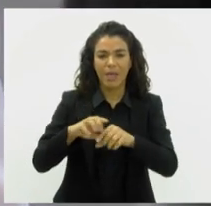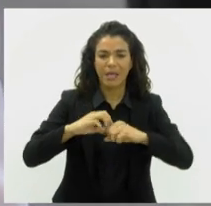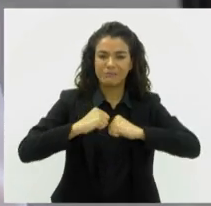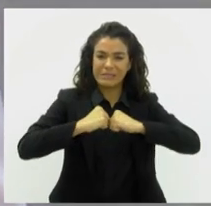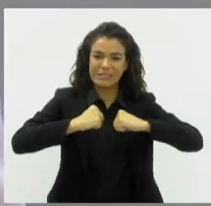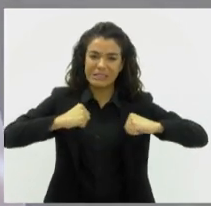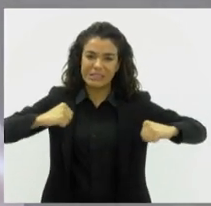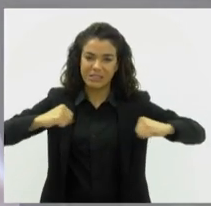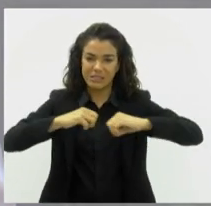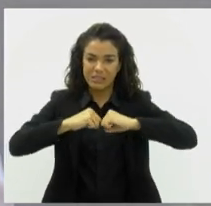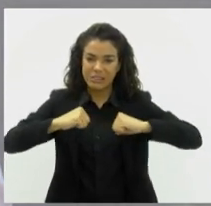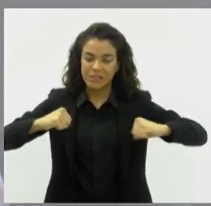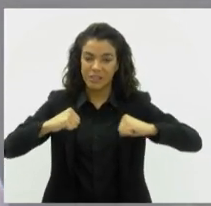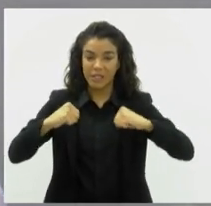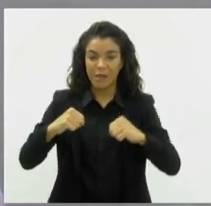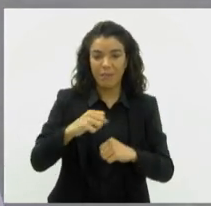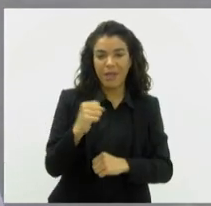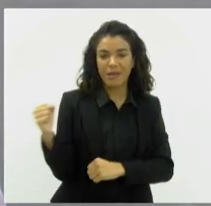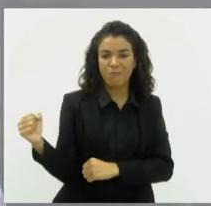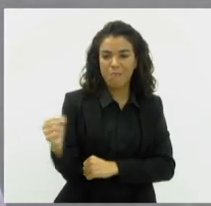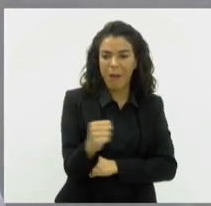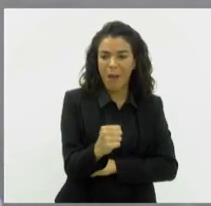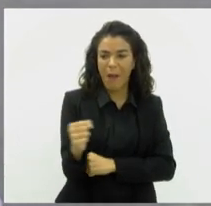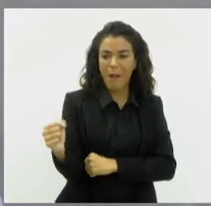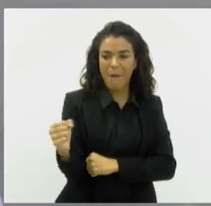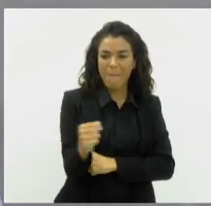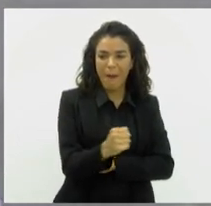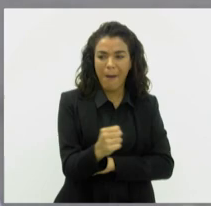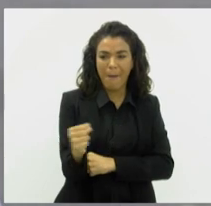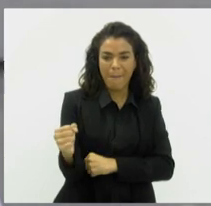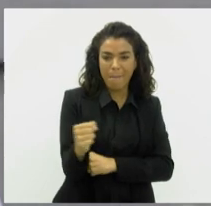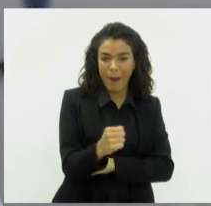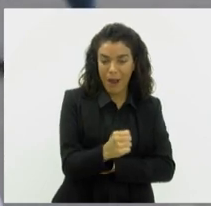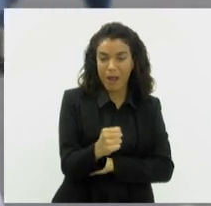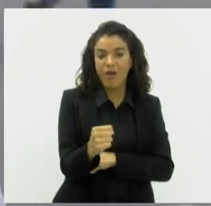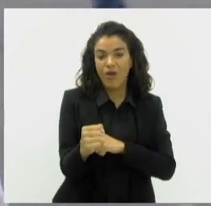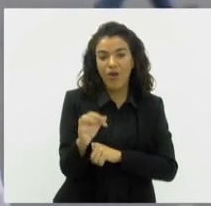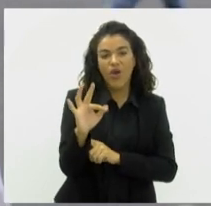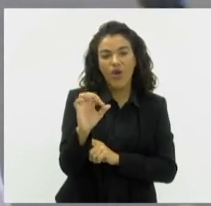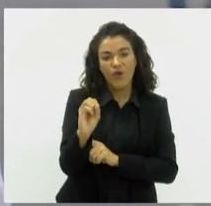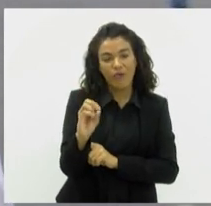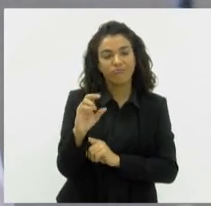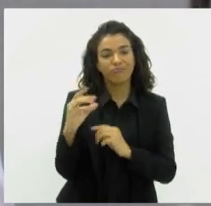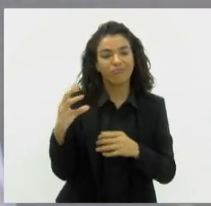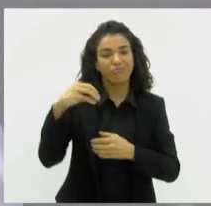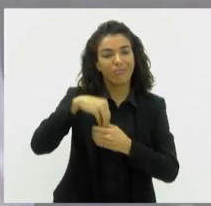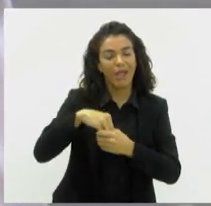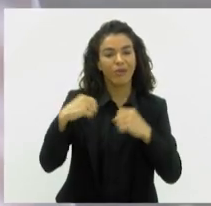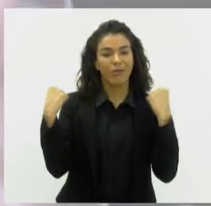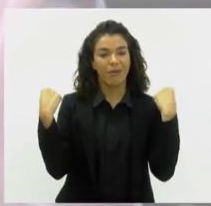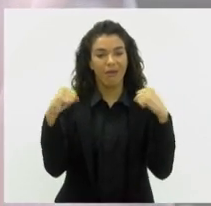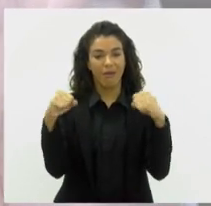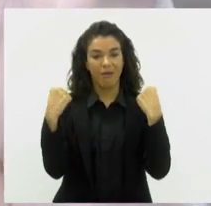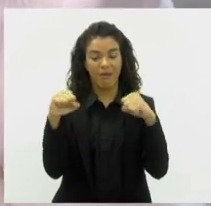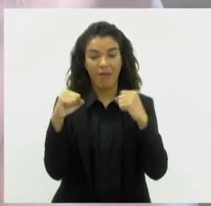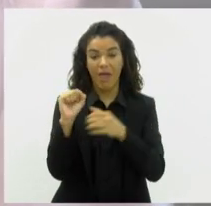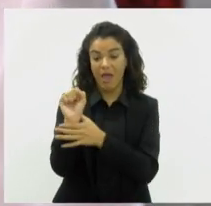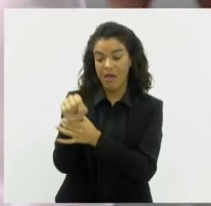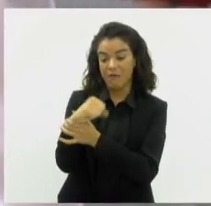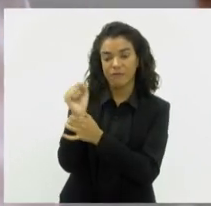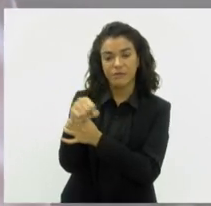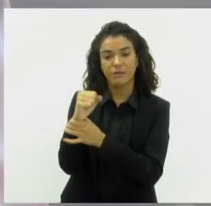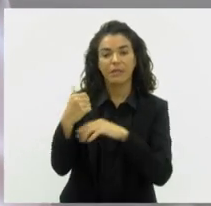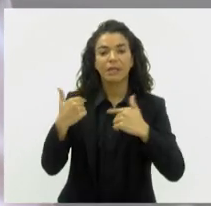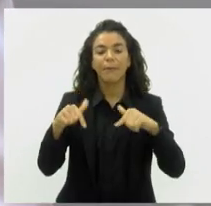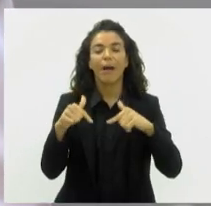alongamento, fortalecimento, principalmente dos pequenos grupos musculares. Diferente do que o fortalecimento que é feito na academia, a fisioterapia trabalha geralmente